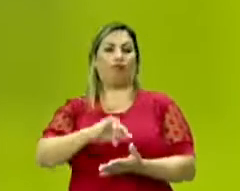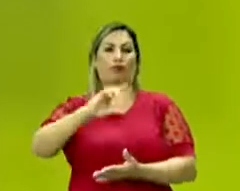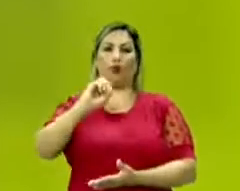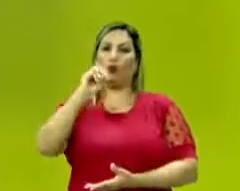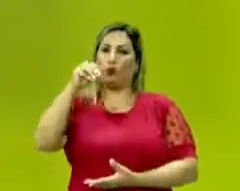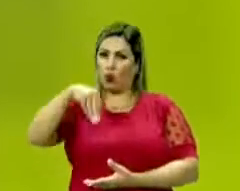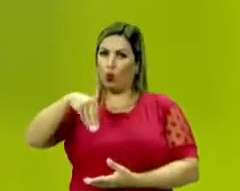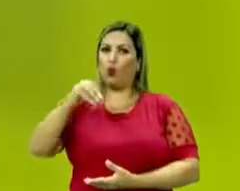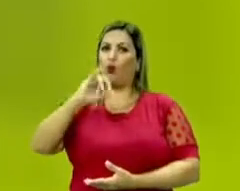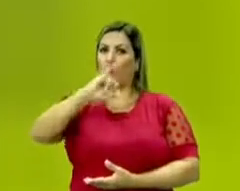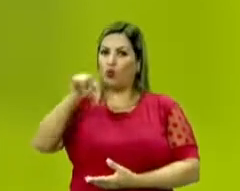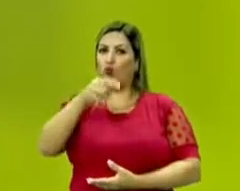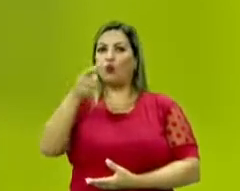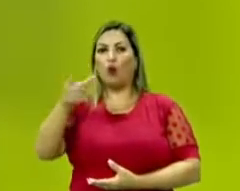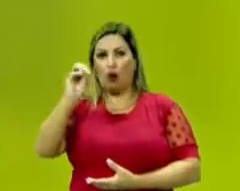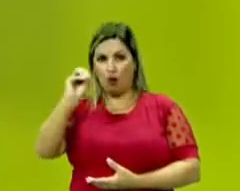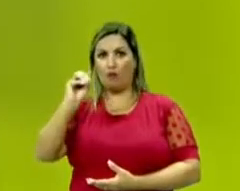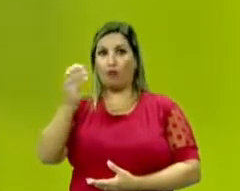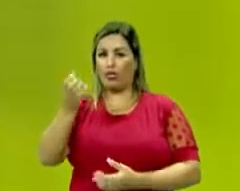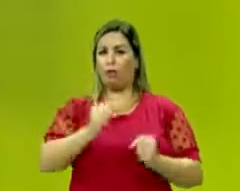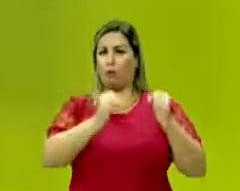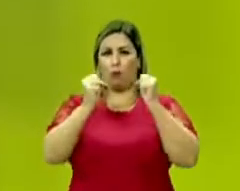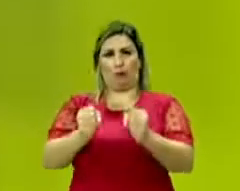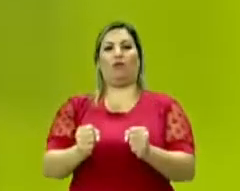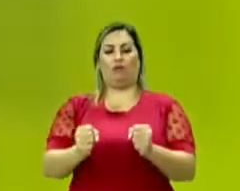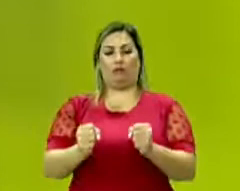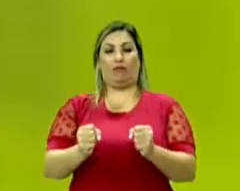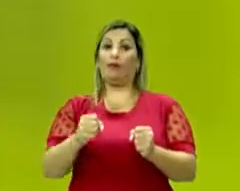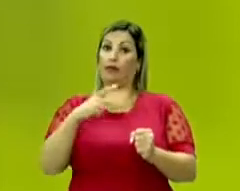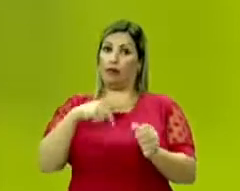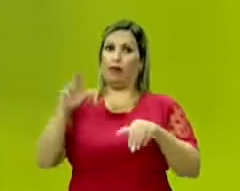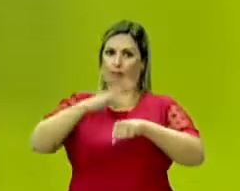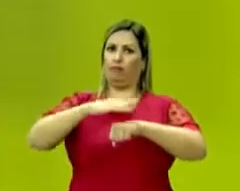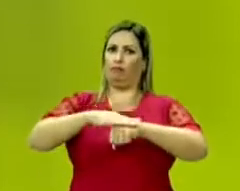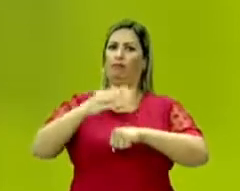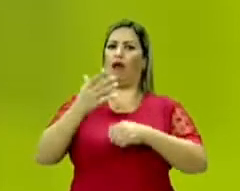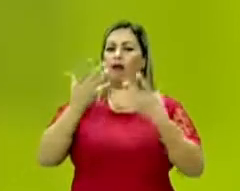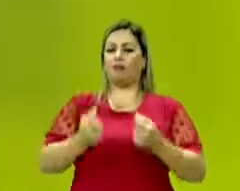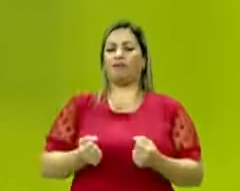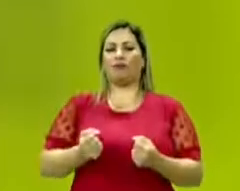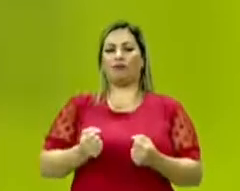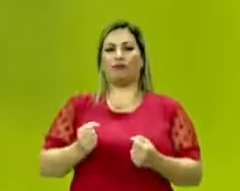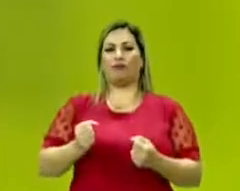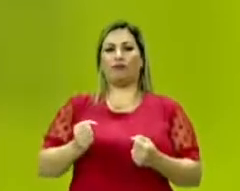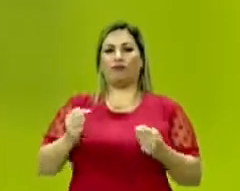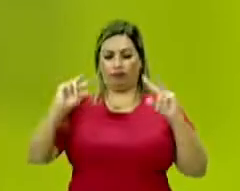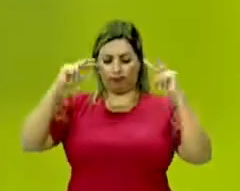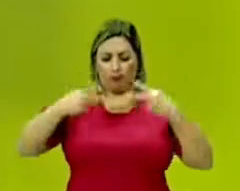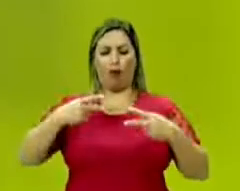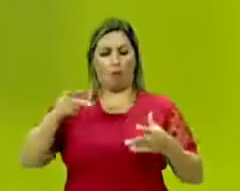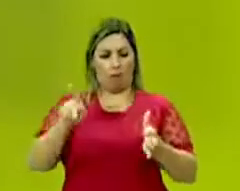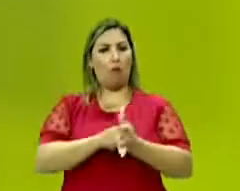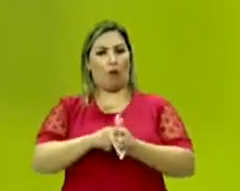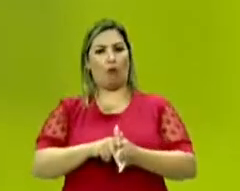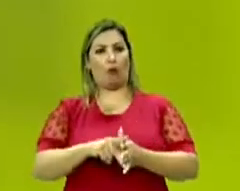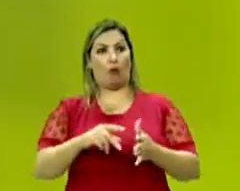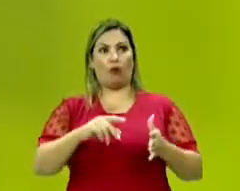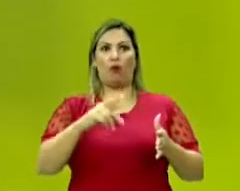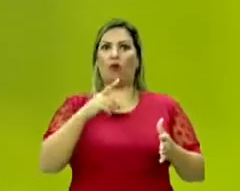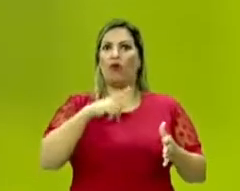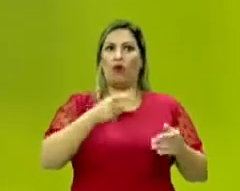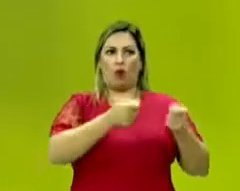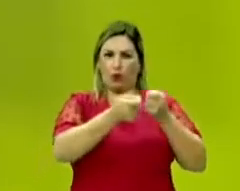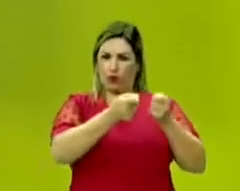pelo poder. E que ele mesmo teria sido conivente com a interdição de sua mãe.